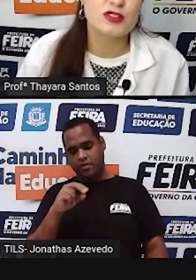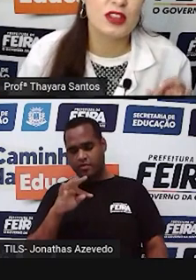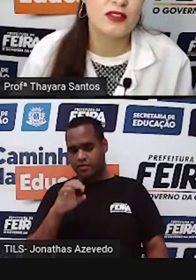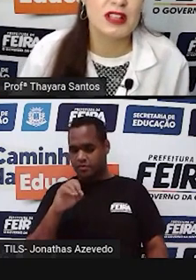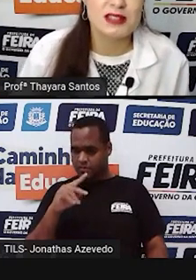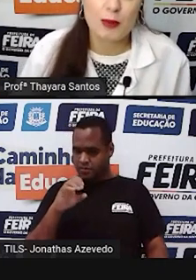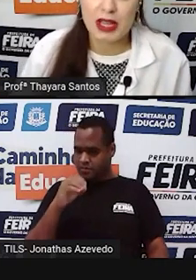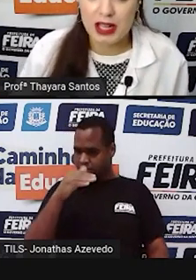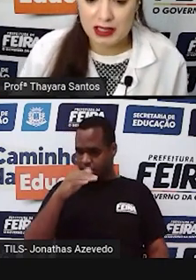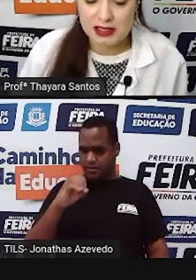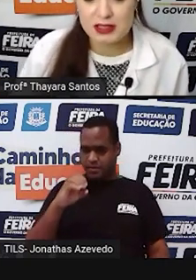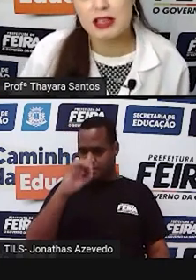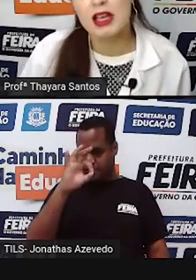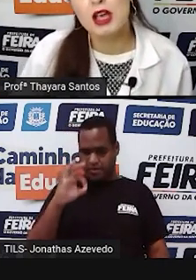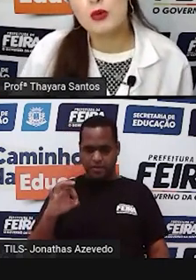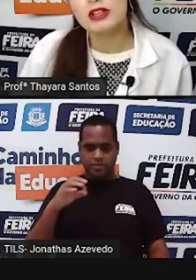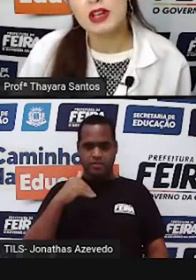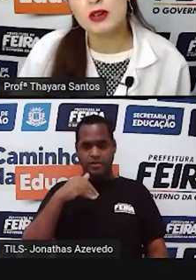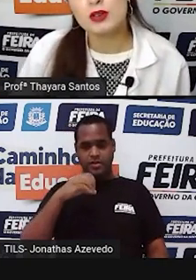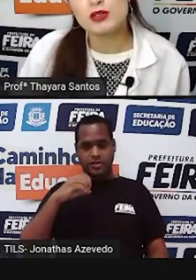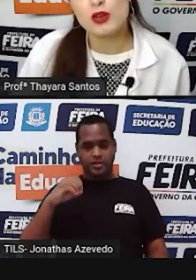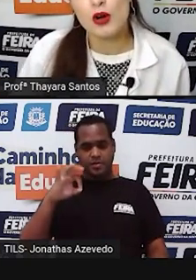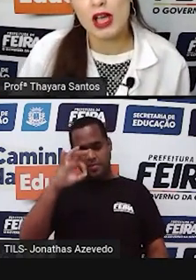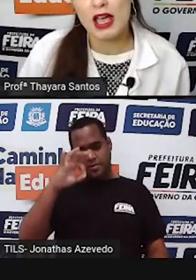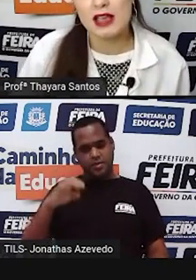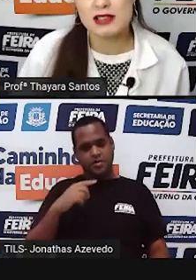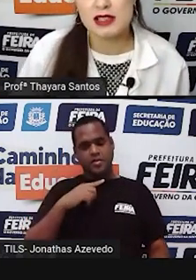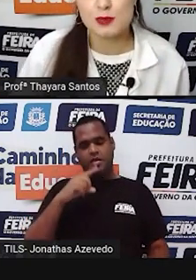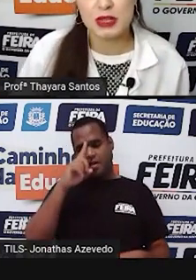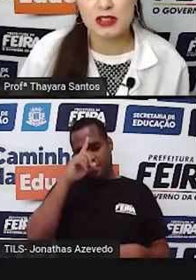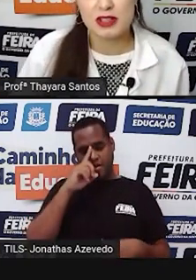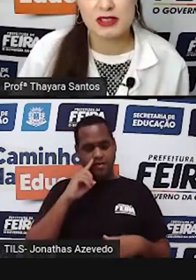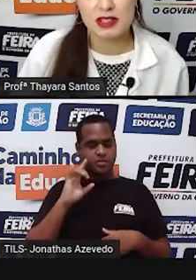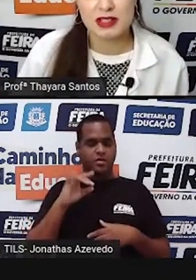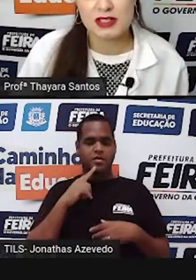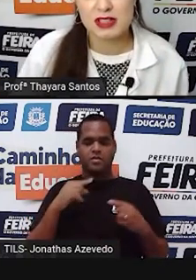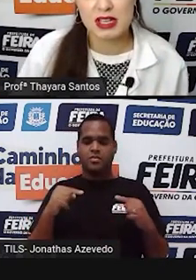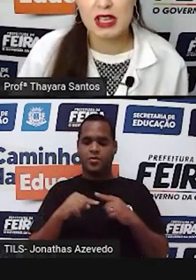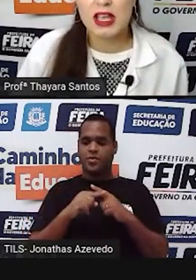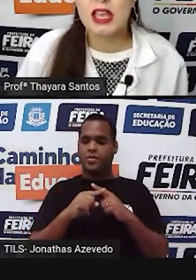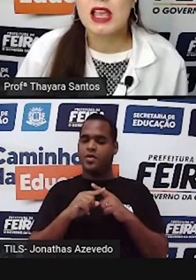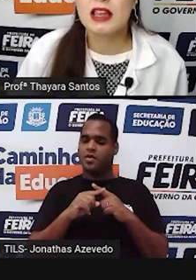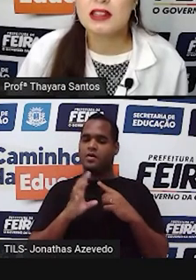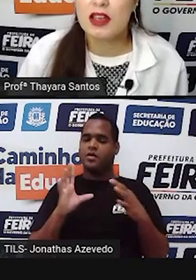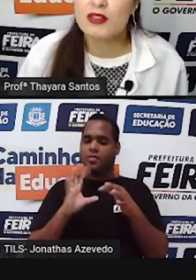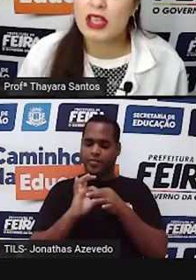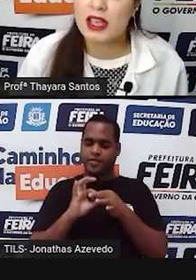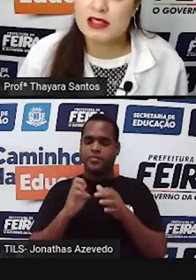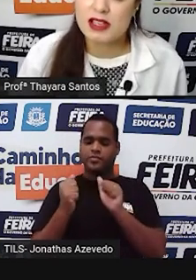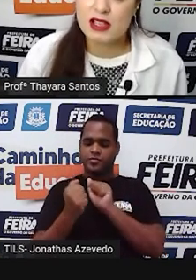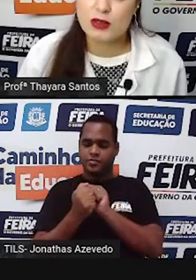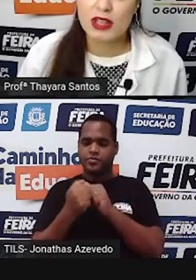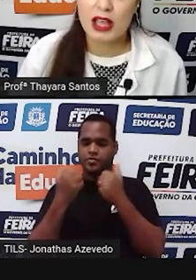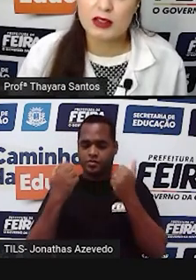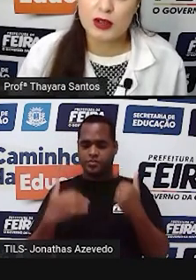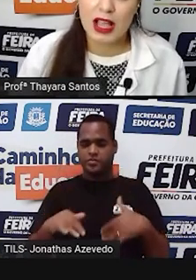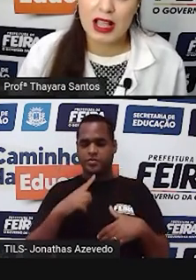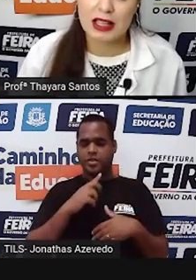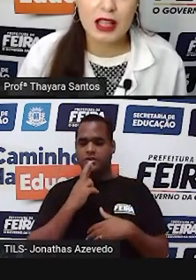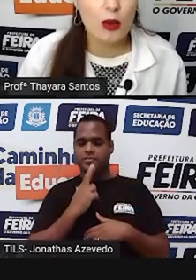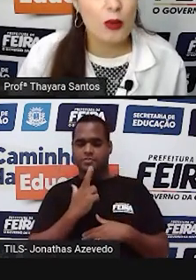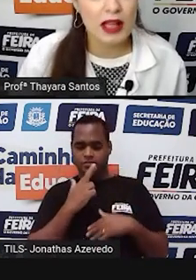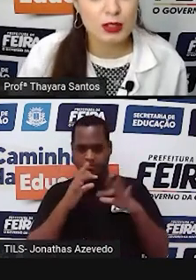% de ervilhas amarelas. Quando ele cruzou essas plantas entre si, ele teve esse resultado.